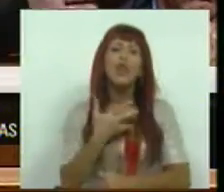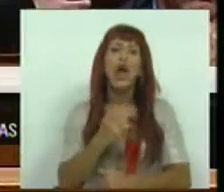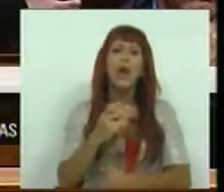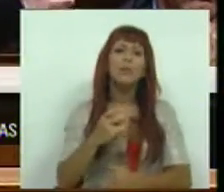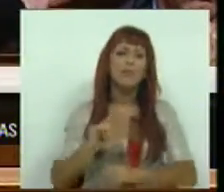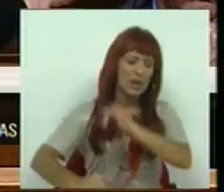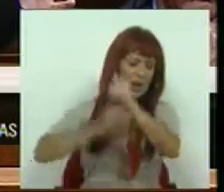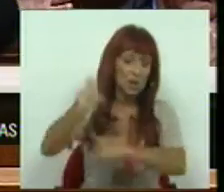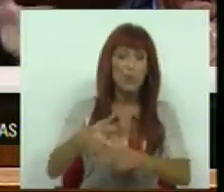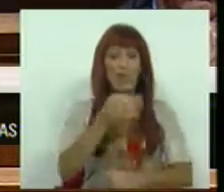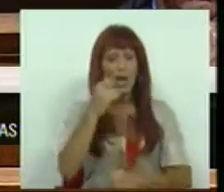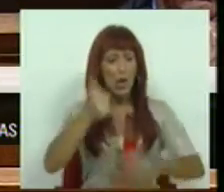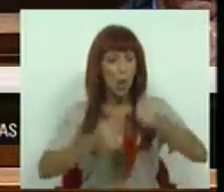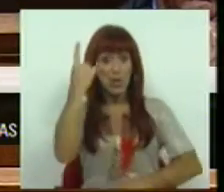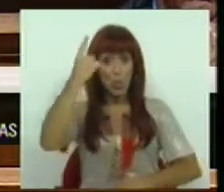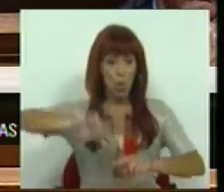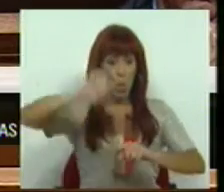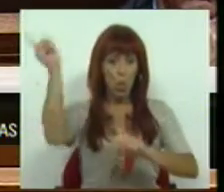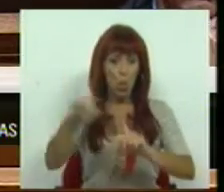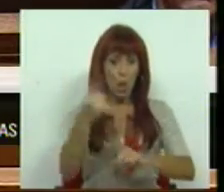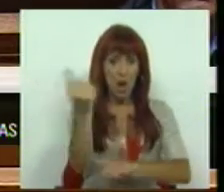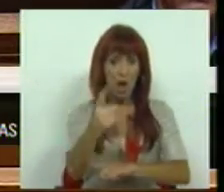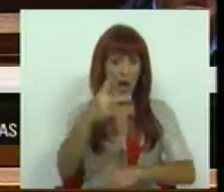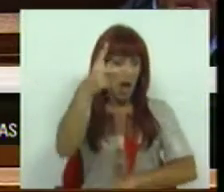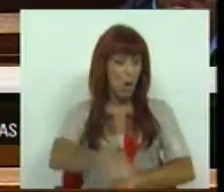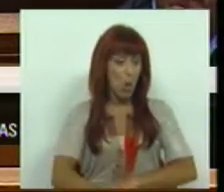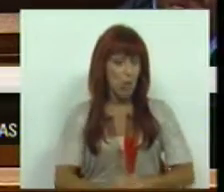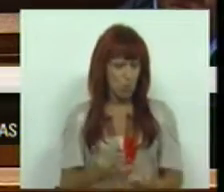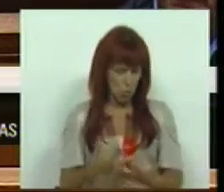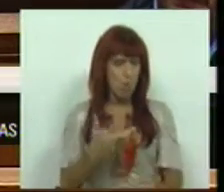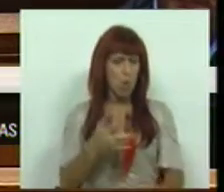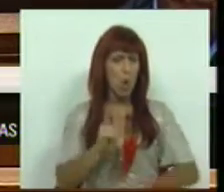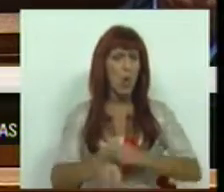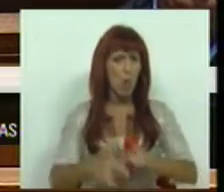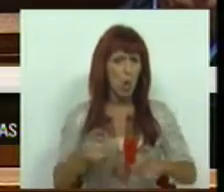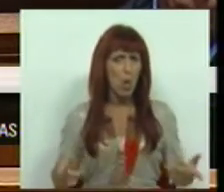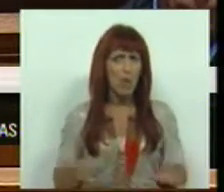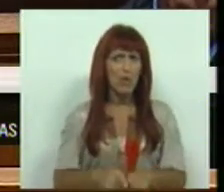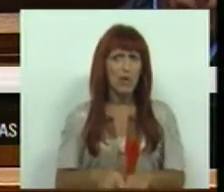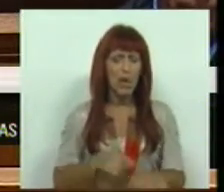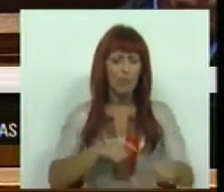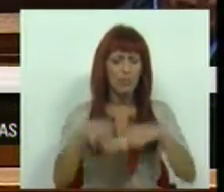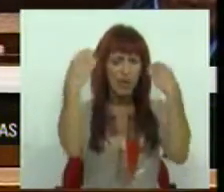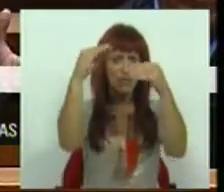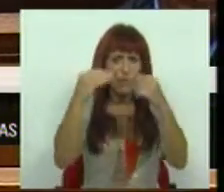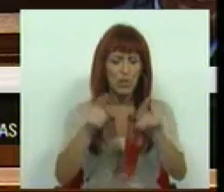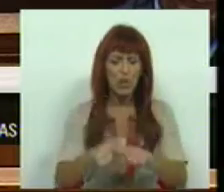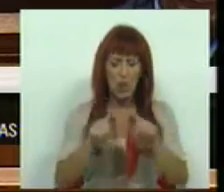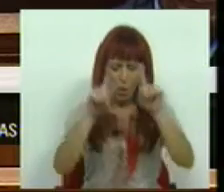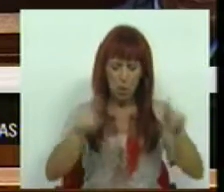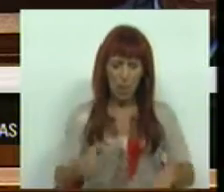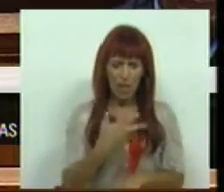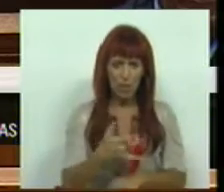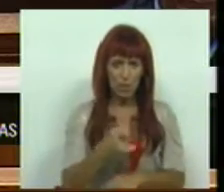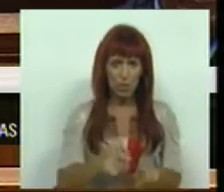-se, aliás, só há agora um concurso anual, que haja cortes acentuados naquilo que tem sido a política de formação de quadros